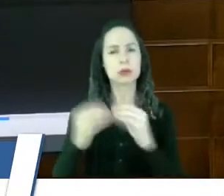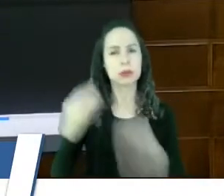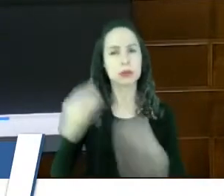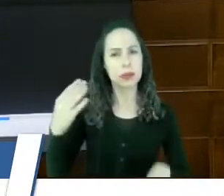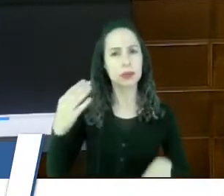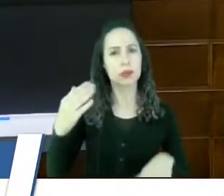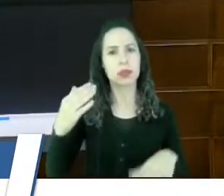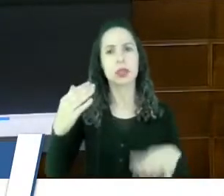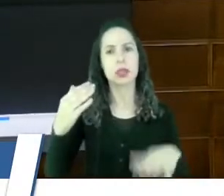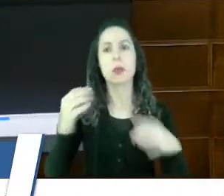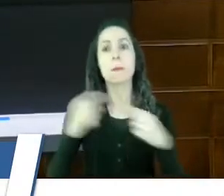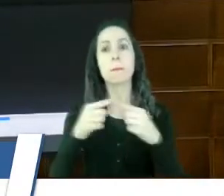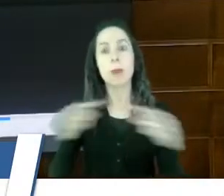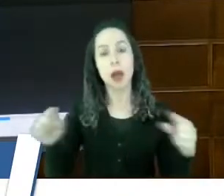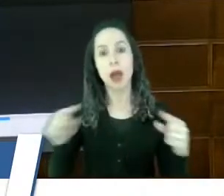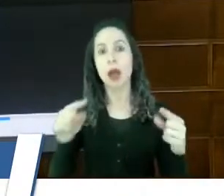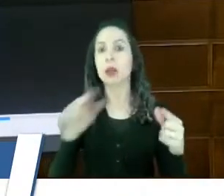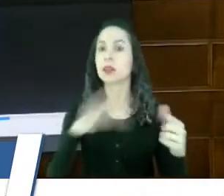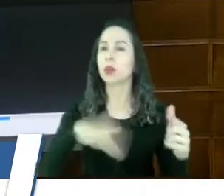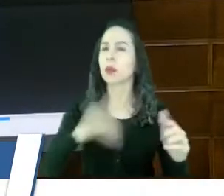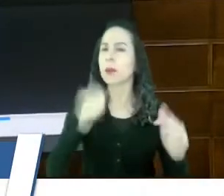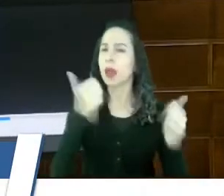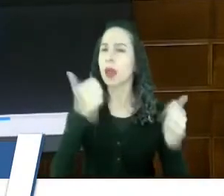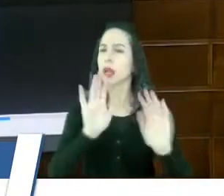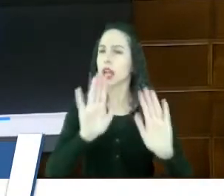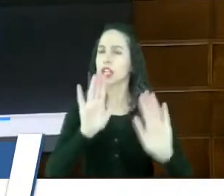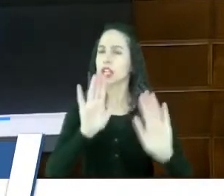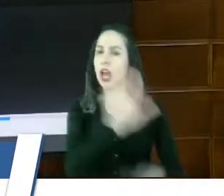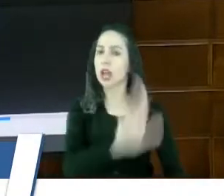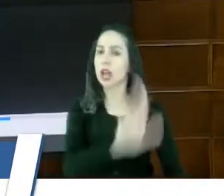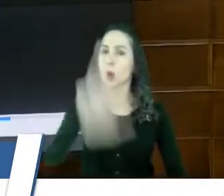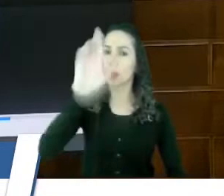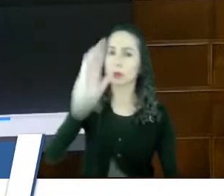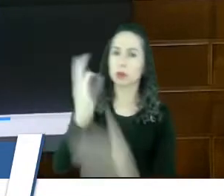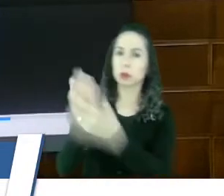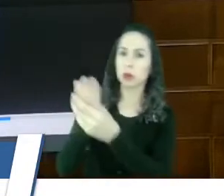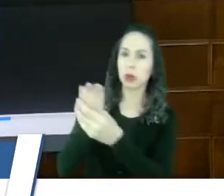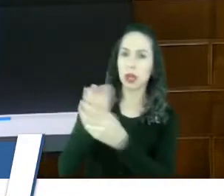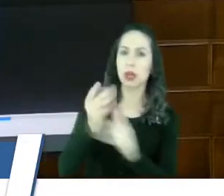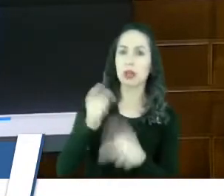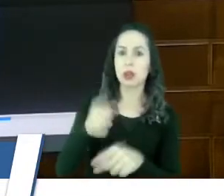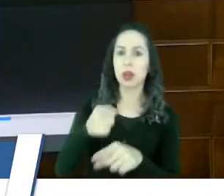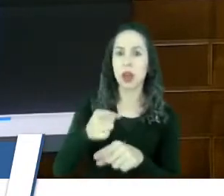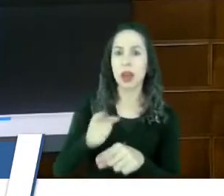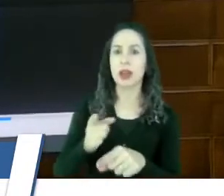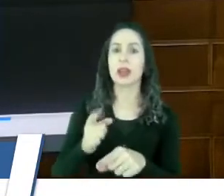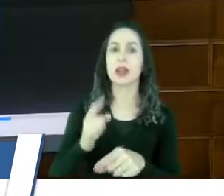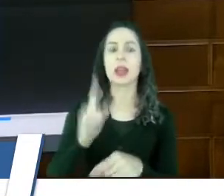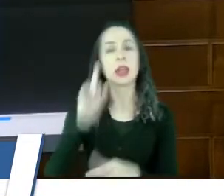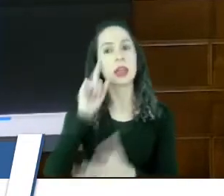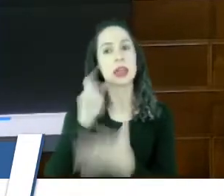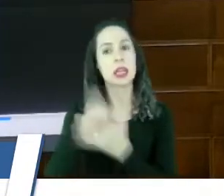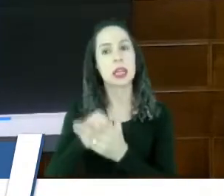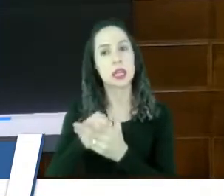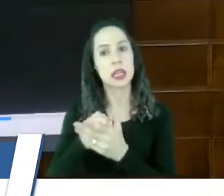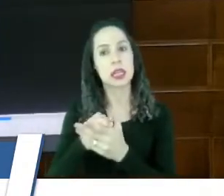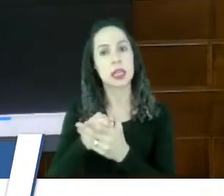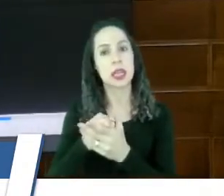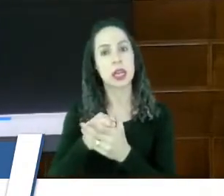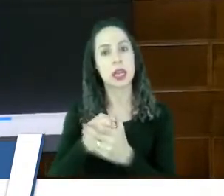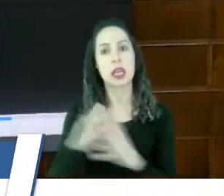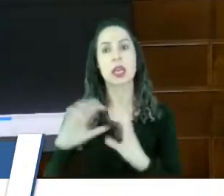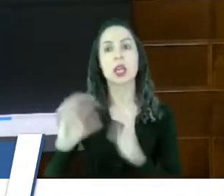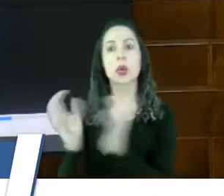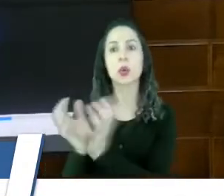devamos deixar que o titular da ação que está presente tome a medida, e o eminente